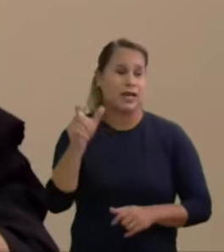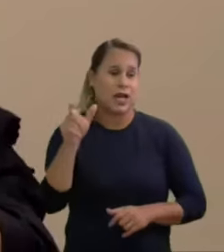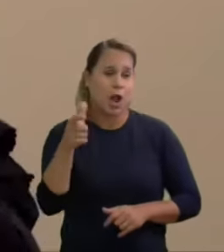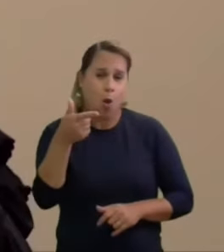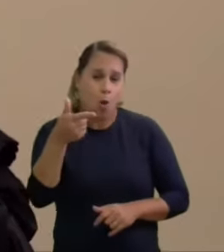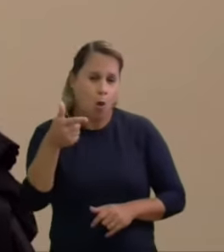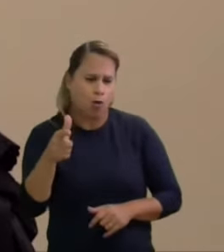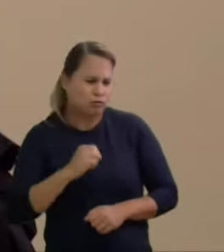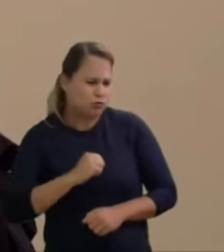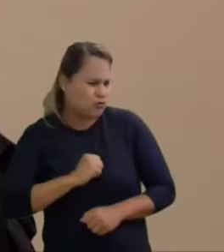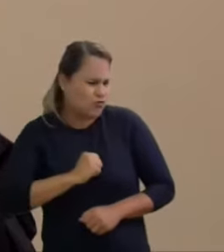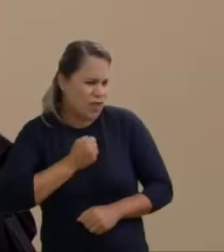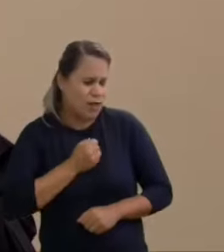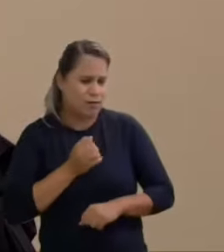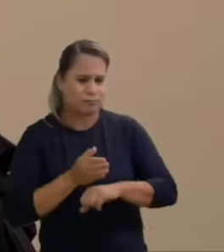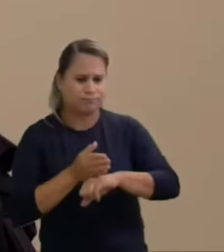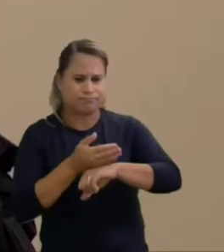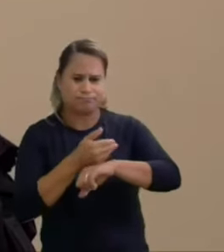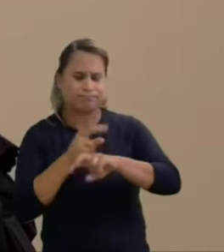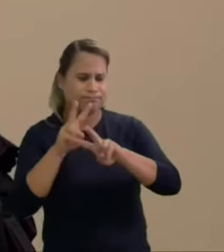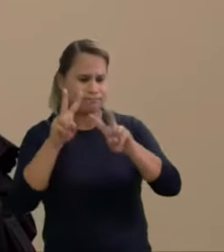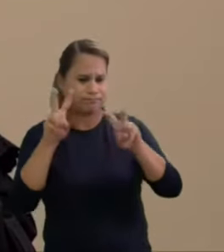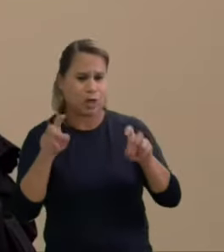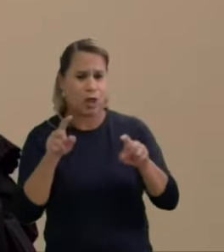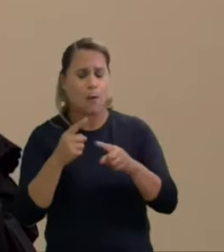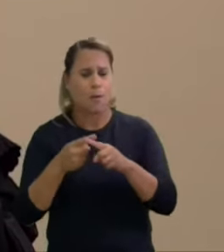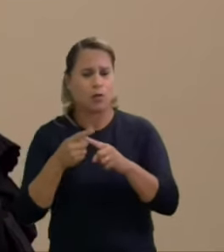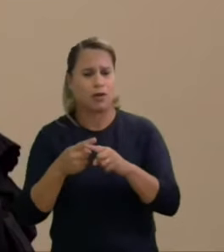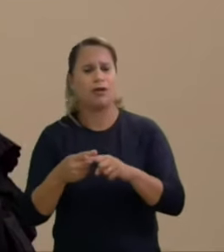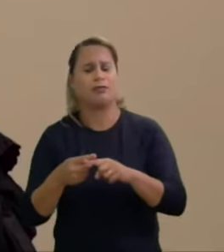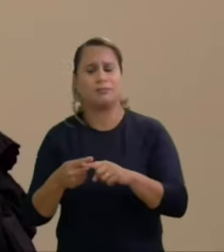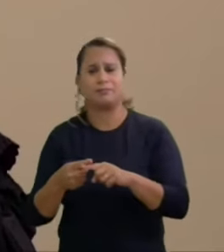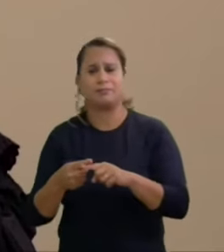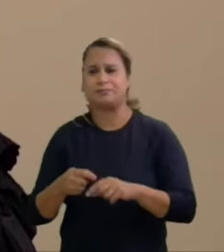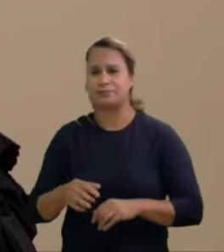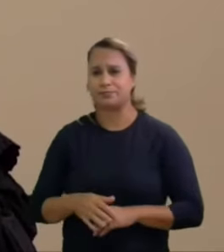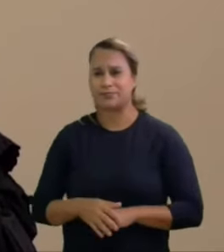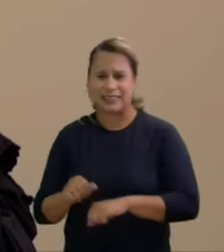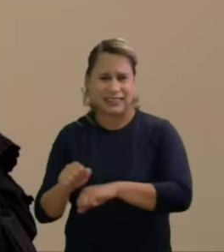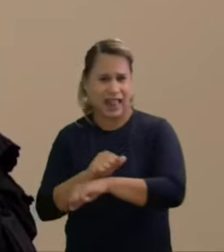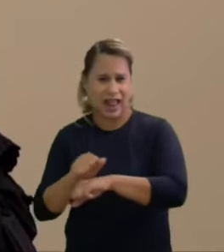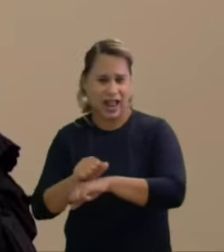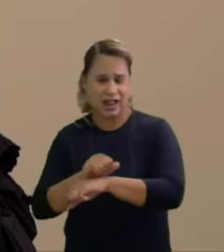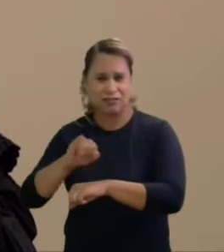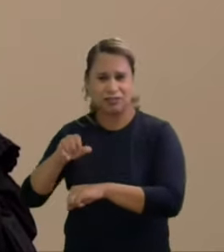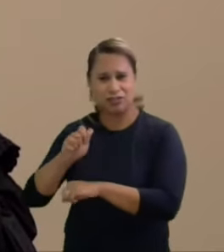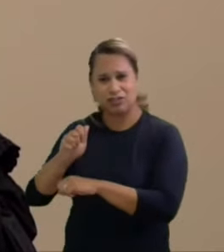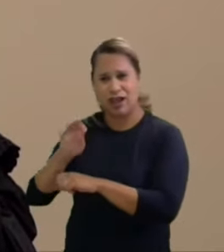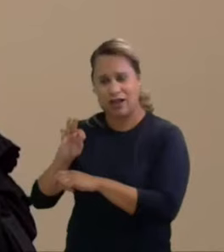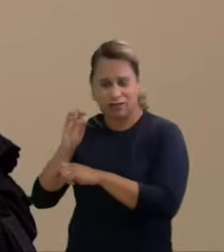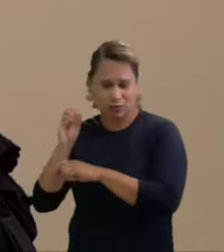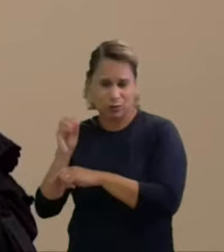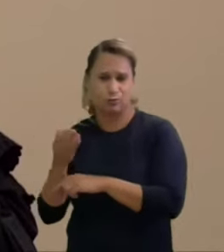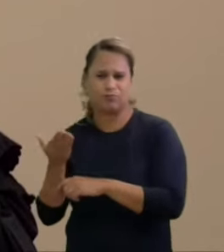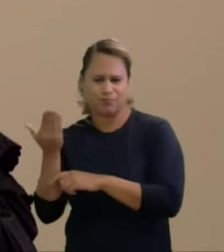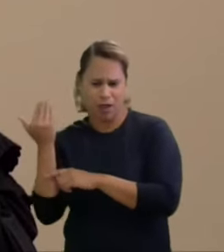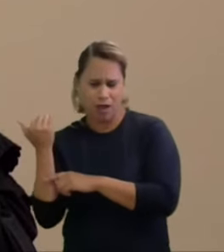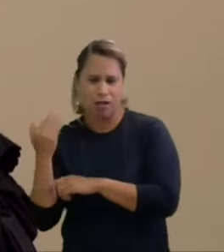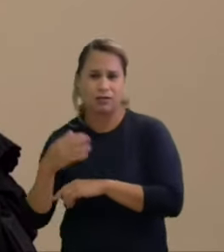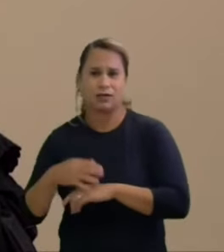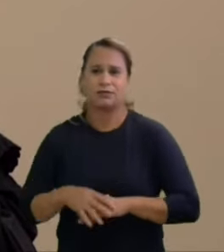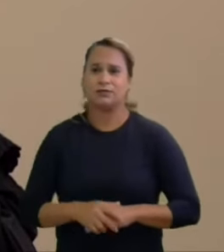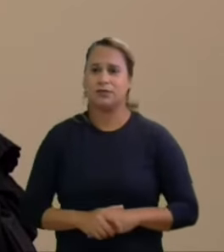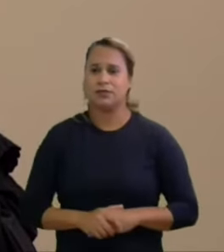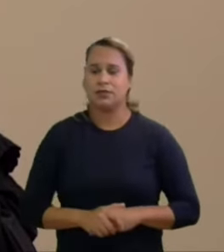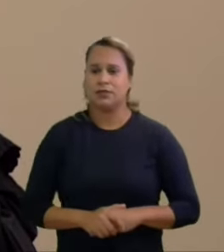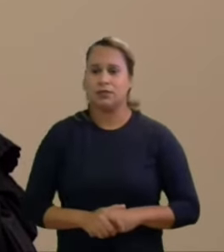Jato por último ainda na análise da repercussão dos atos de pré-campanha não se exclui cogitar tenham sido mais prejudiciais do que favoráveis ao senador tendo em